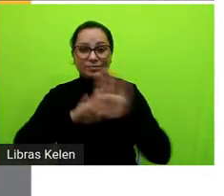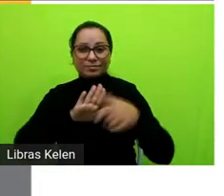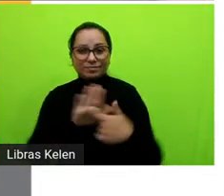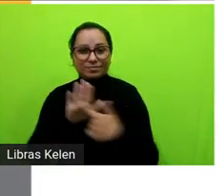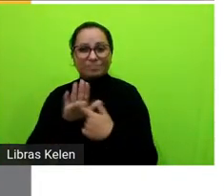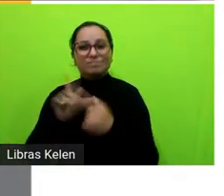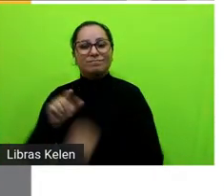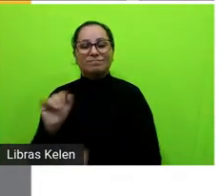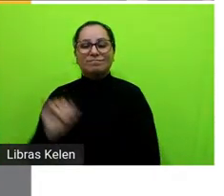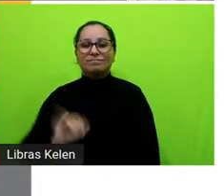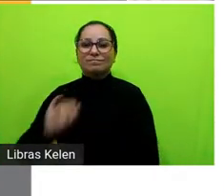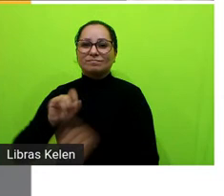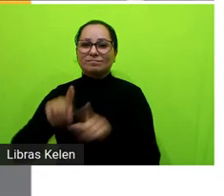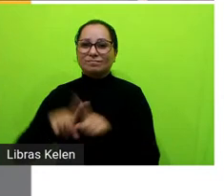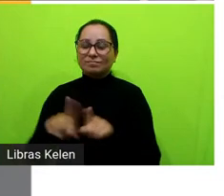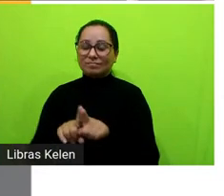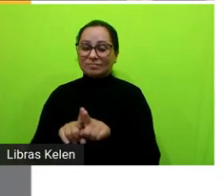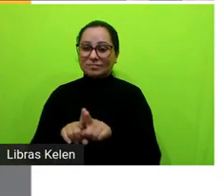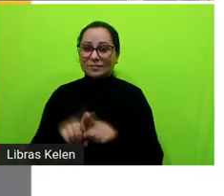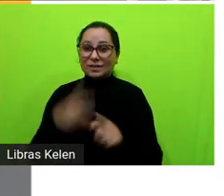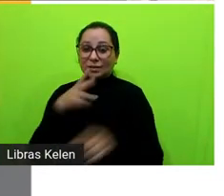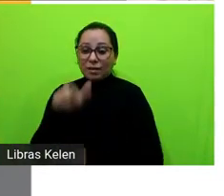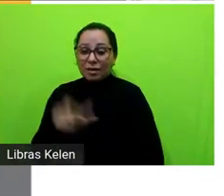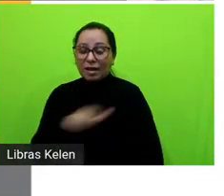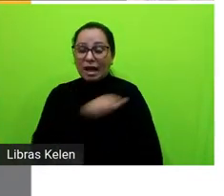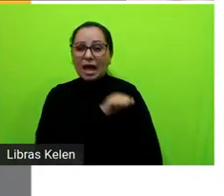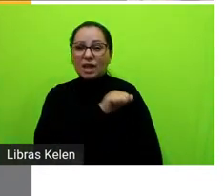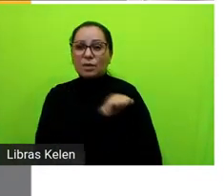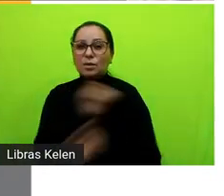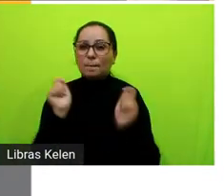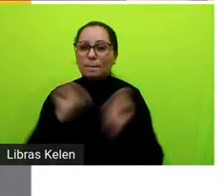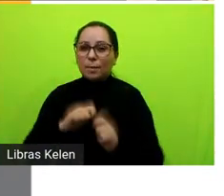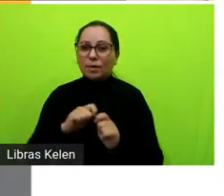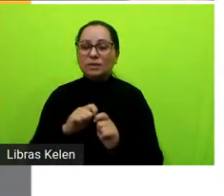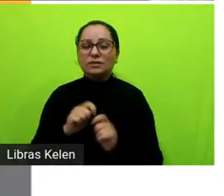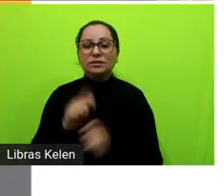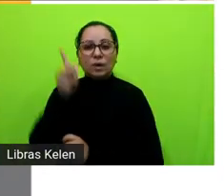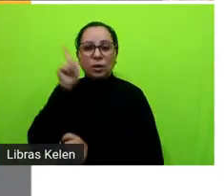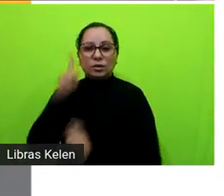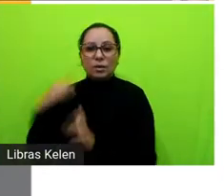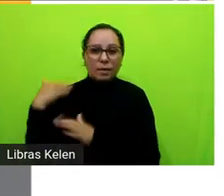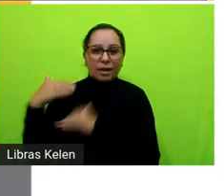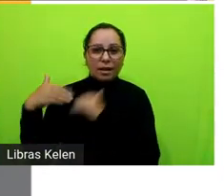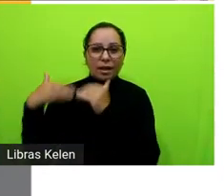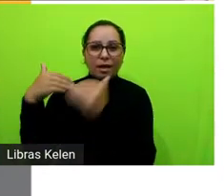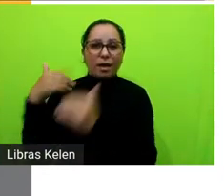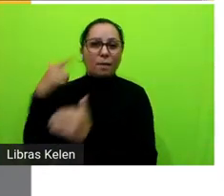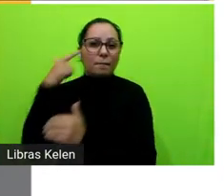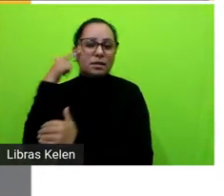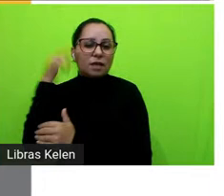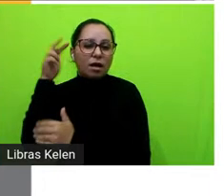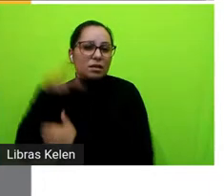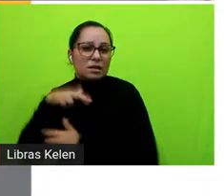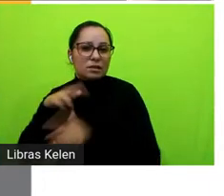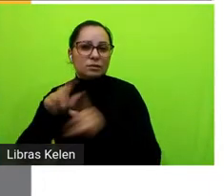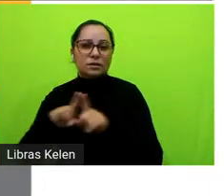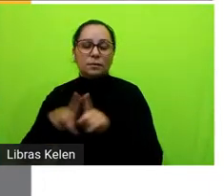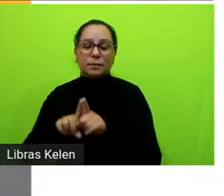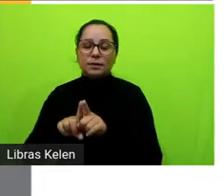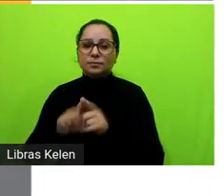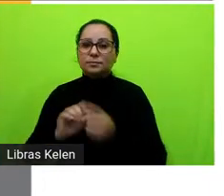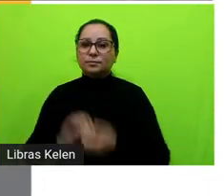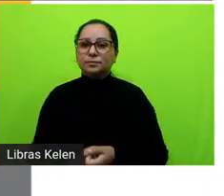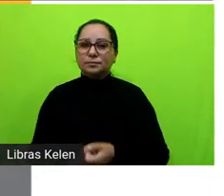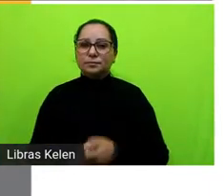muito importante que vai fazer o aluno conseguir ir avançando nesse raciocínio e como isso também vai